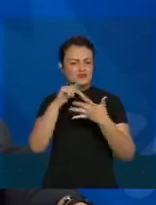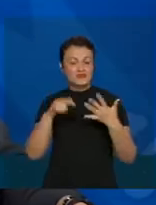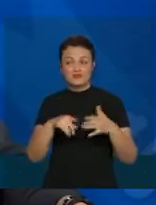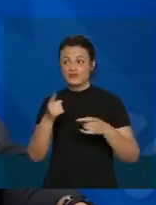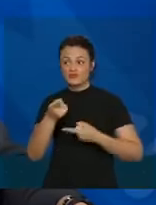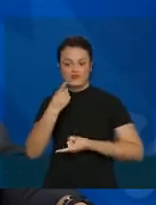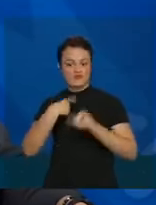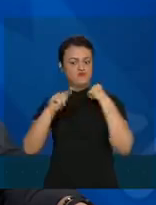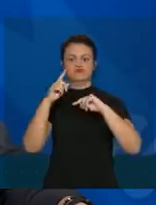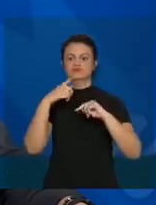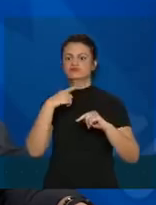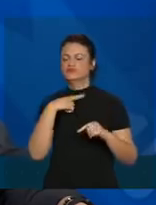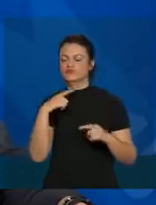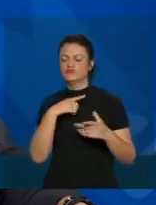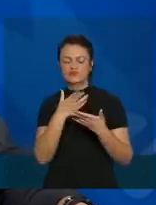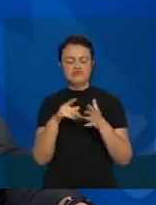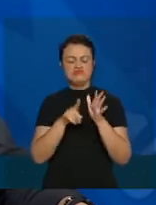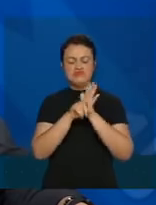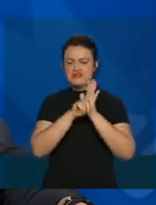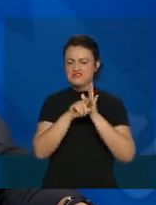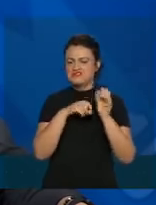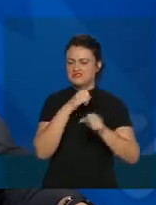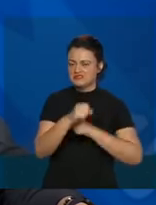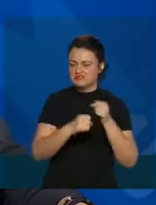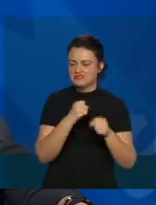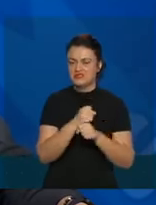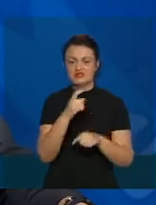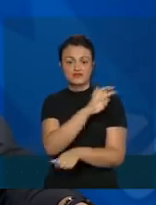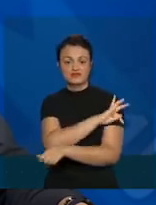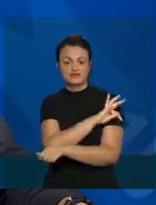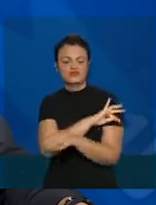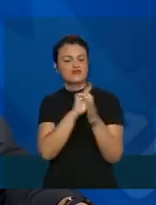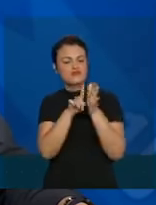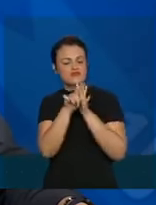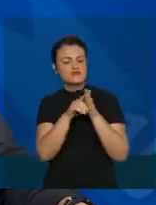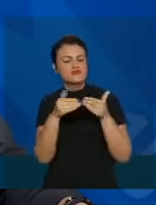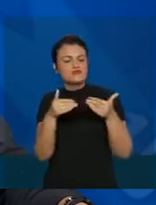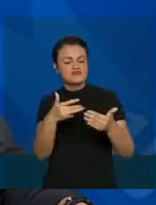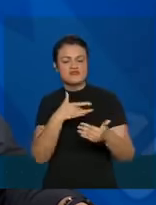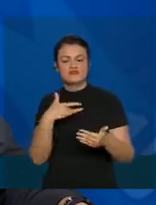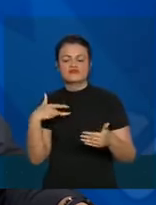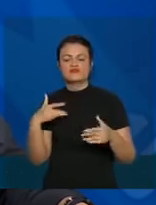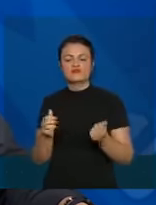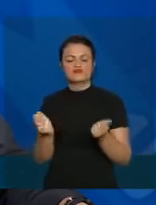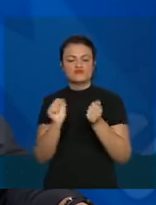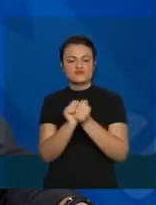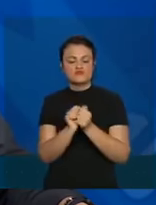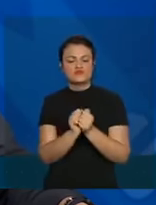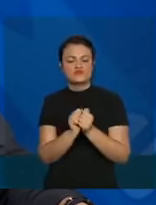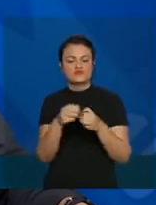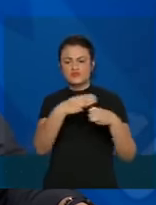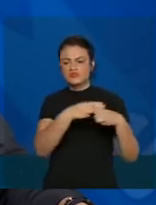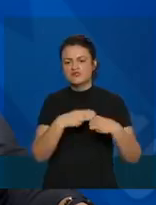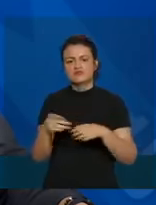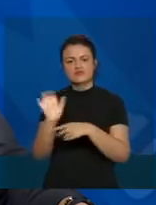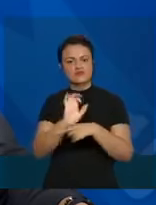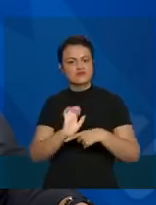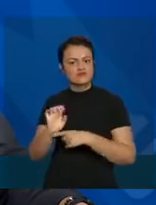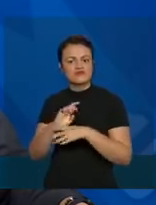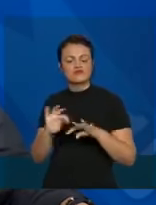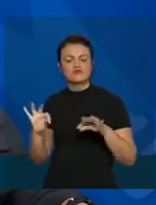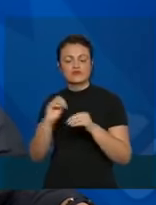surtos todos os anos investigados por técnicos do Ministério da Saúde, integrados com municípios e estados.